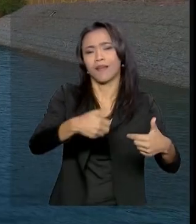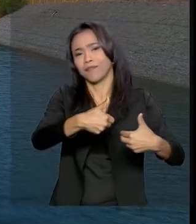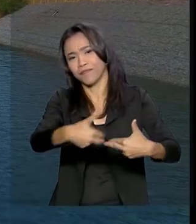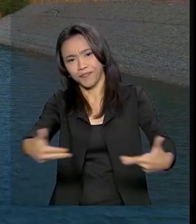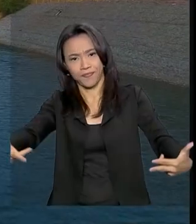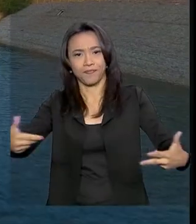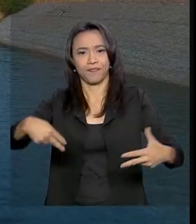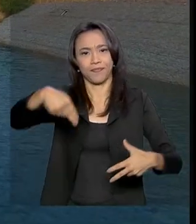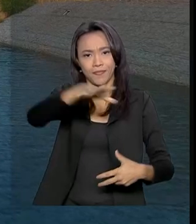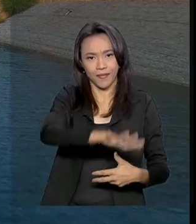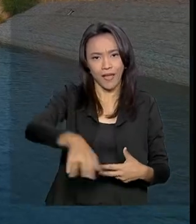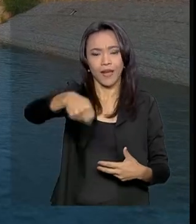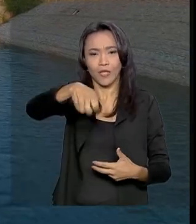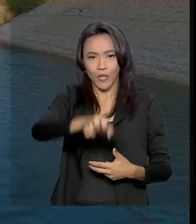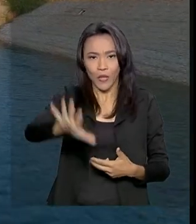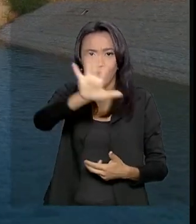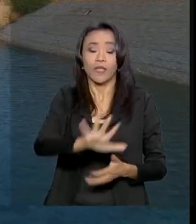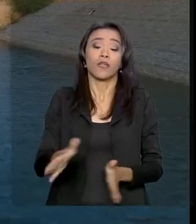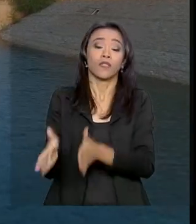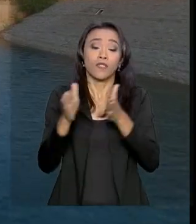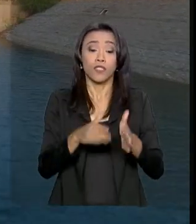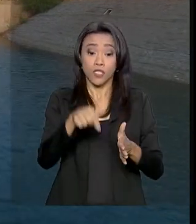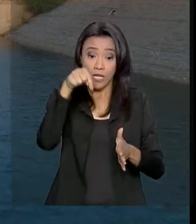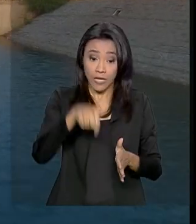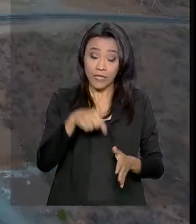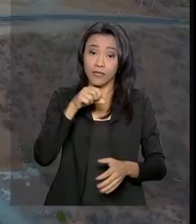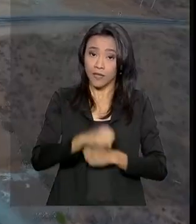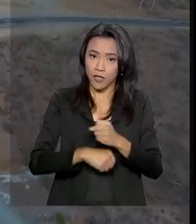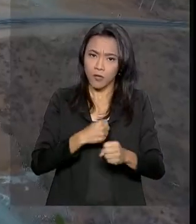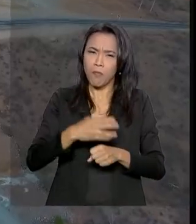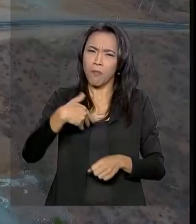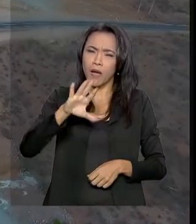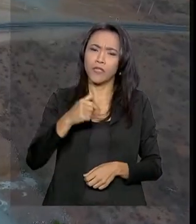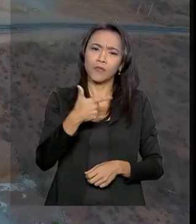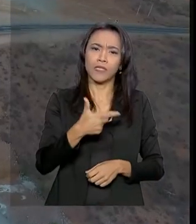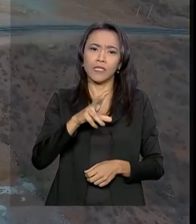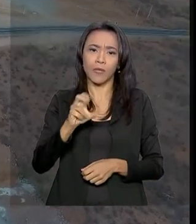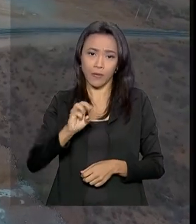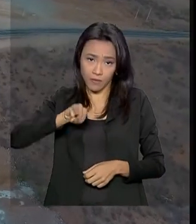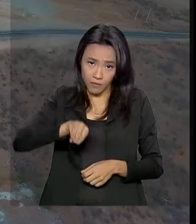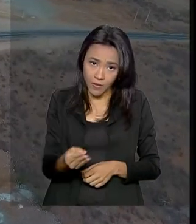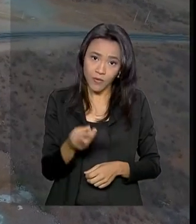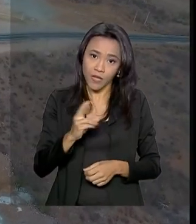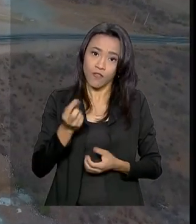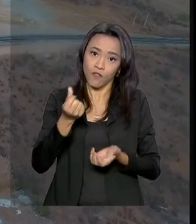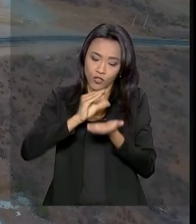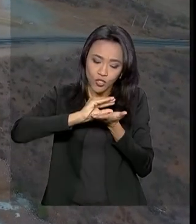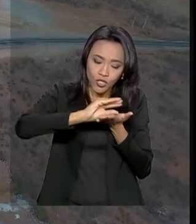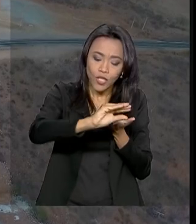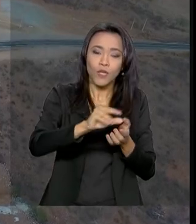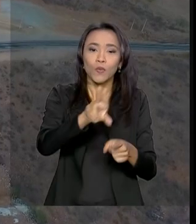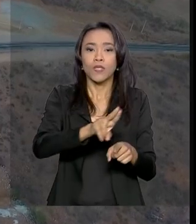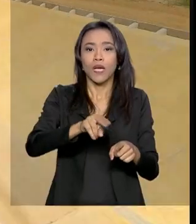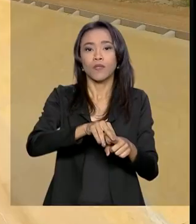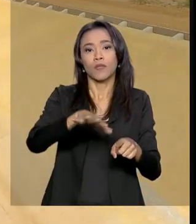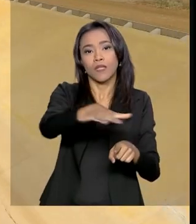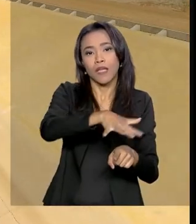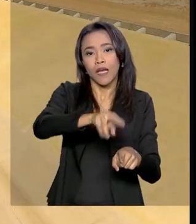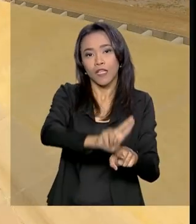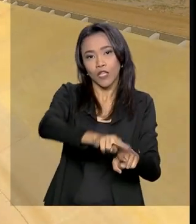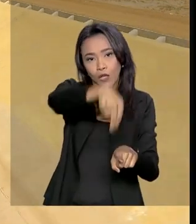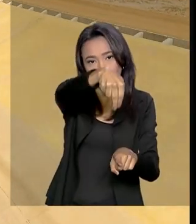Só neste ano, mais de 250 milhões de reais foram aplicados no Eixo Norte do Rio São Francisco,